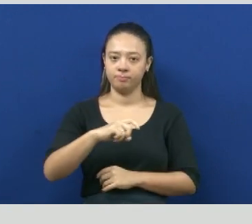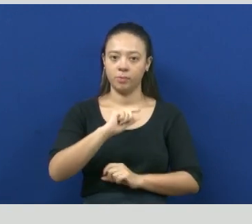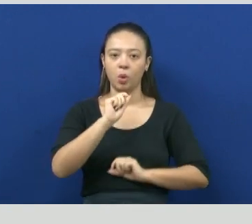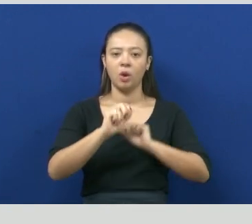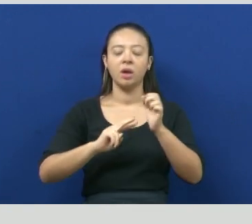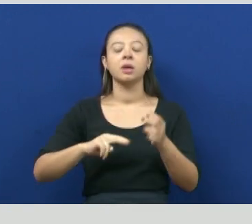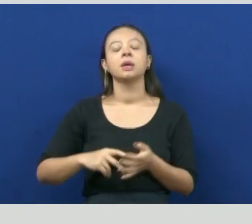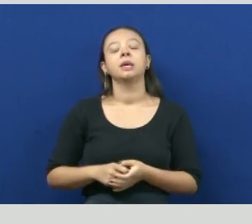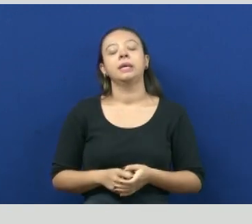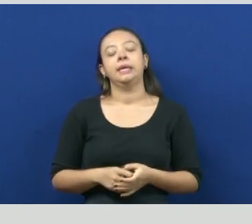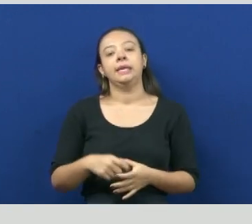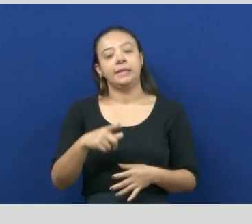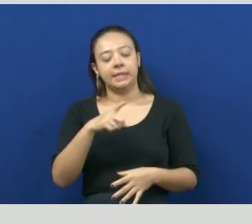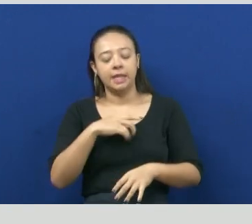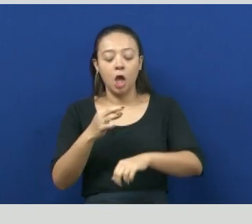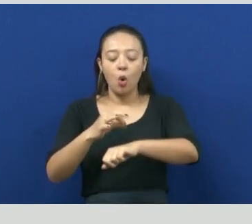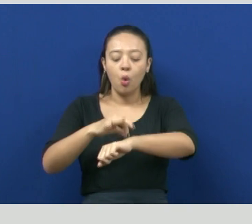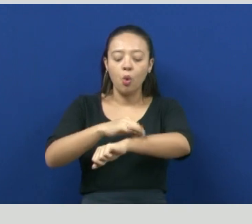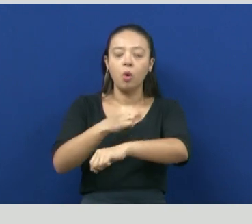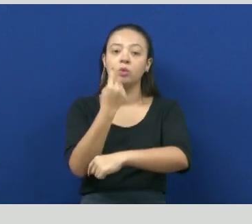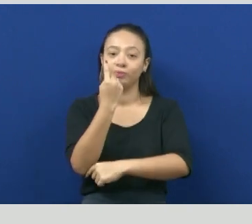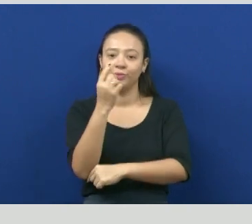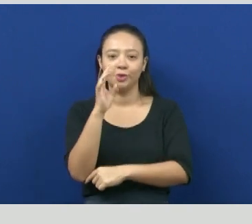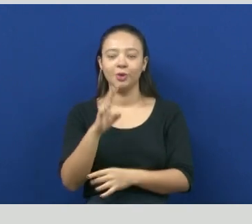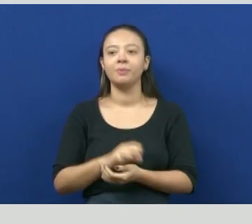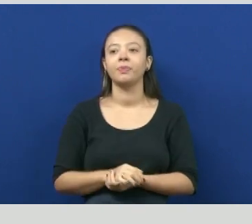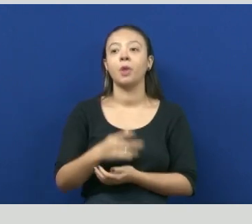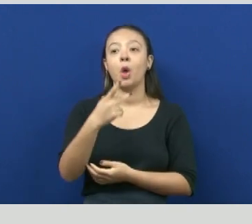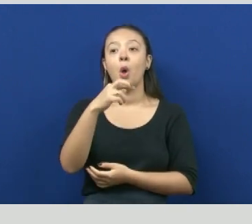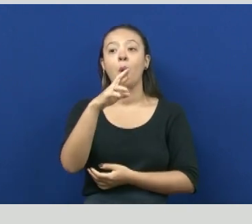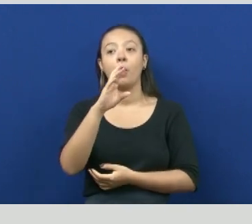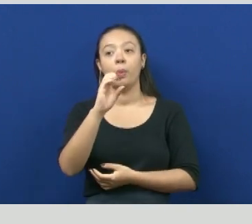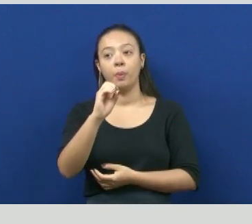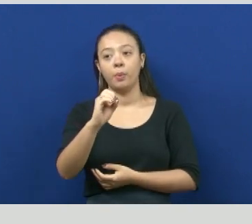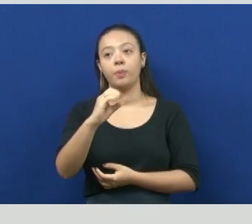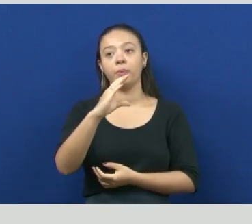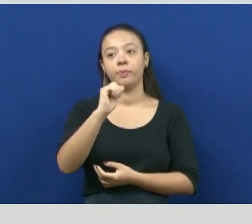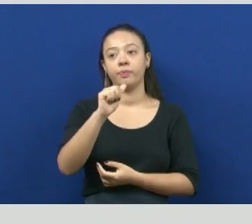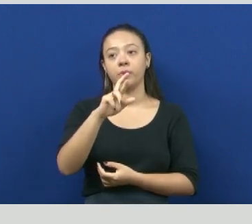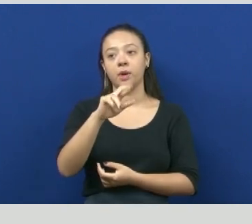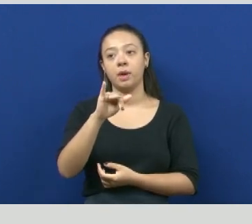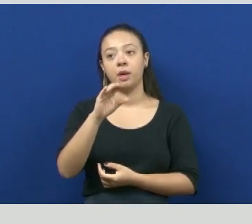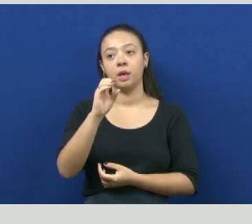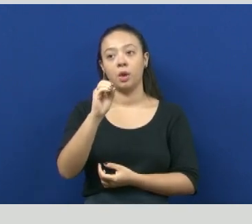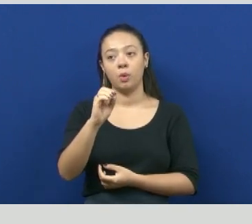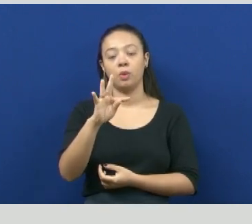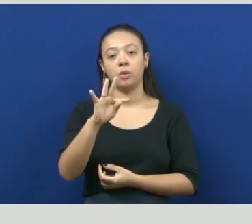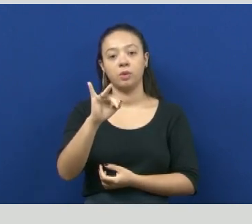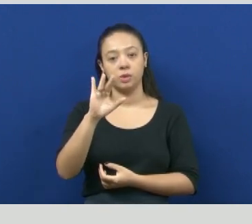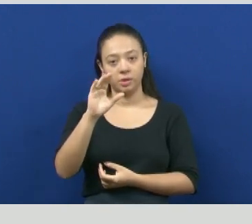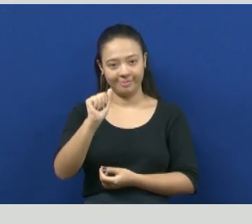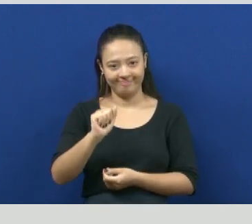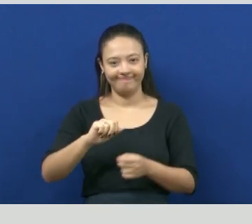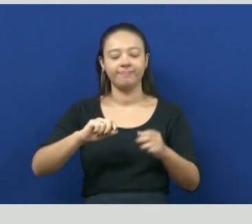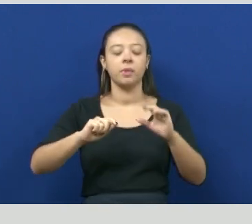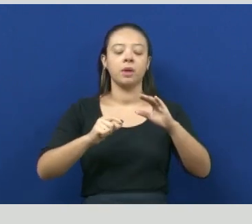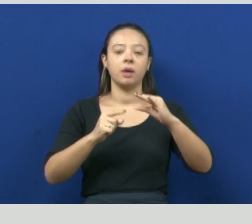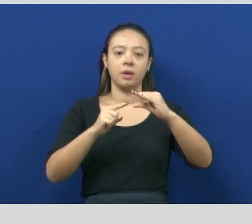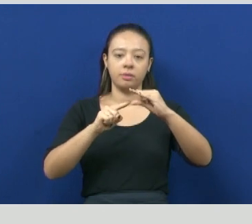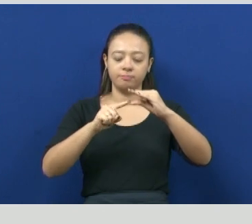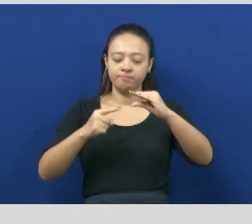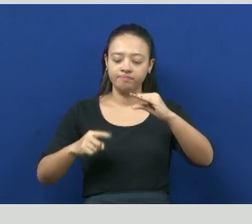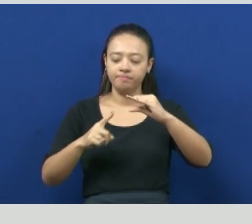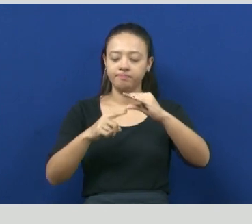seres unicelulares, procarióticos, porque o material nuclear dela está todo misturado ao